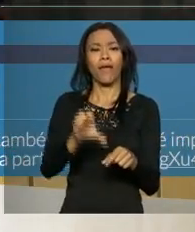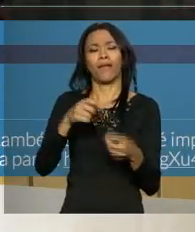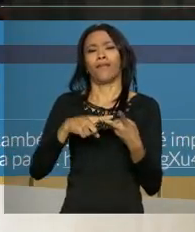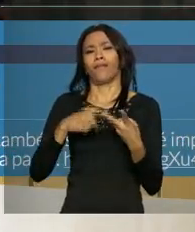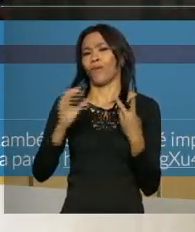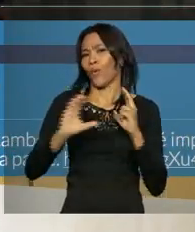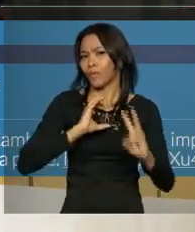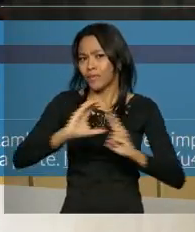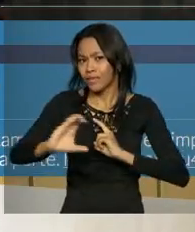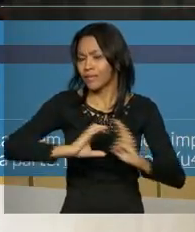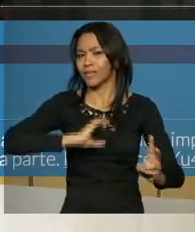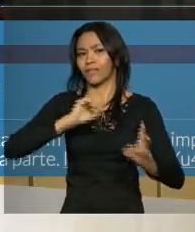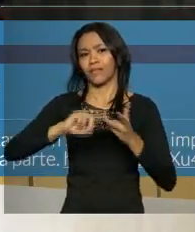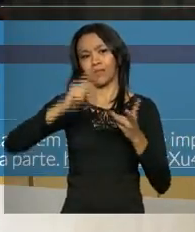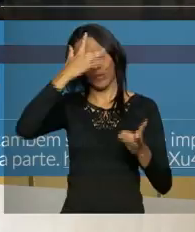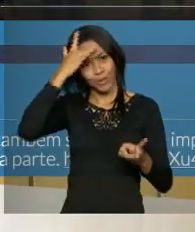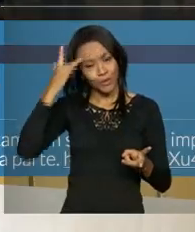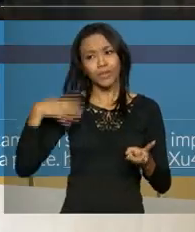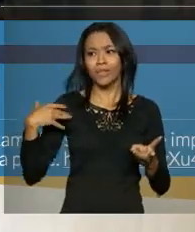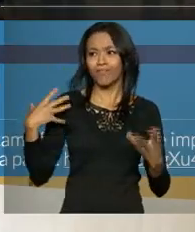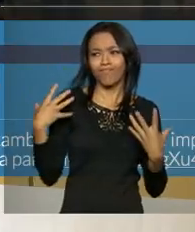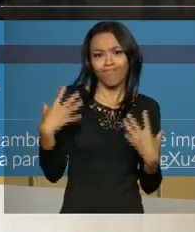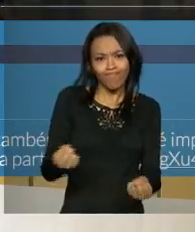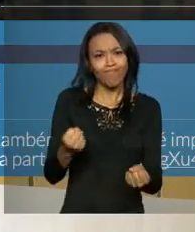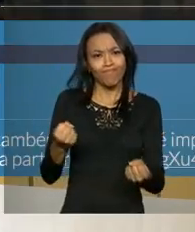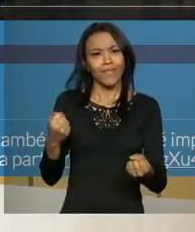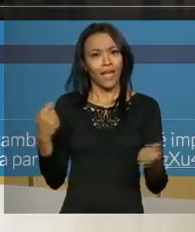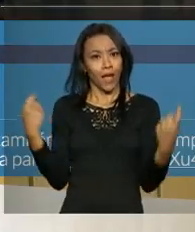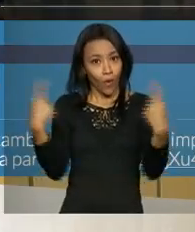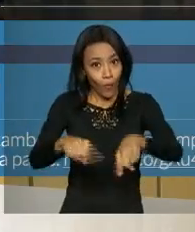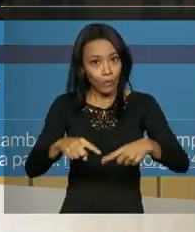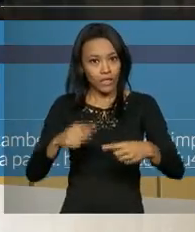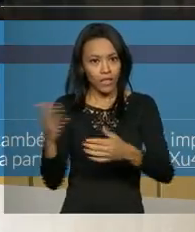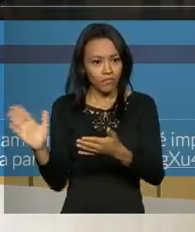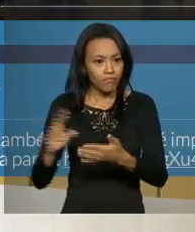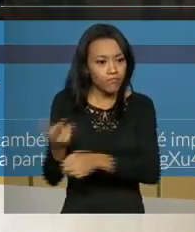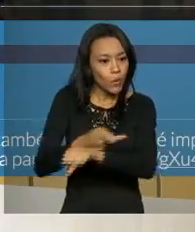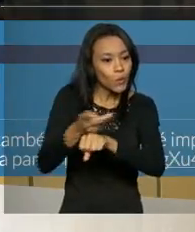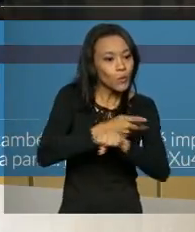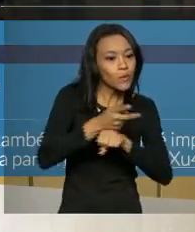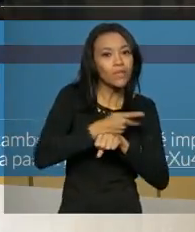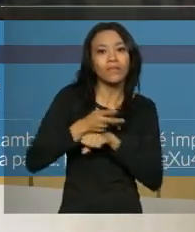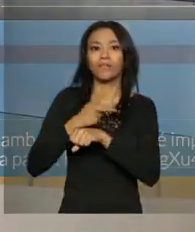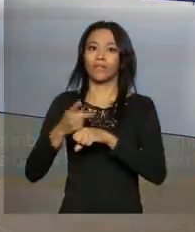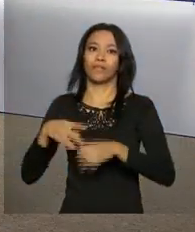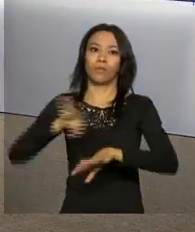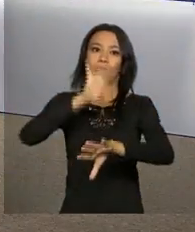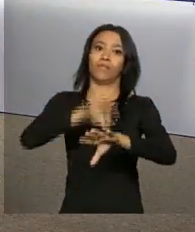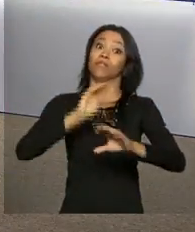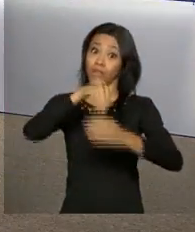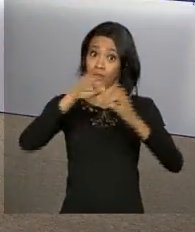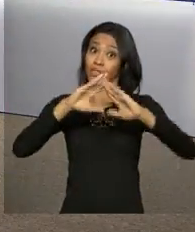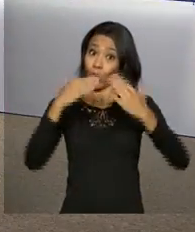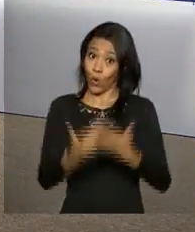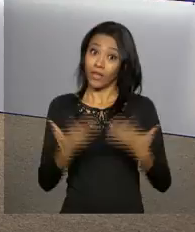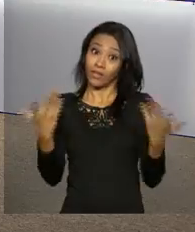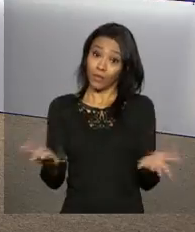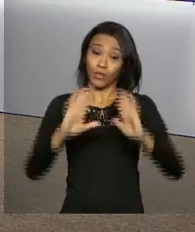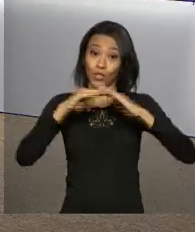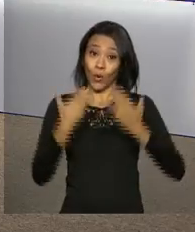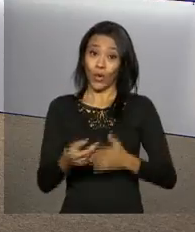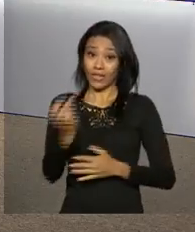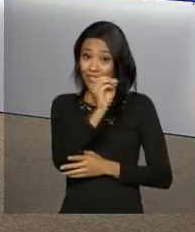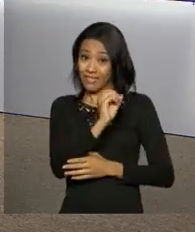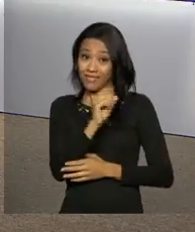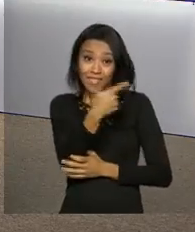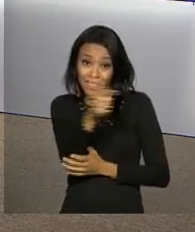todo mundo, gente que combate o mosquito dentro da escola. E a hashtag Escola Sem Zica é que está com tudo aí